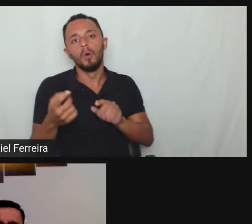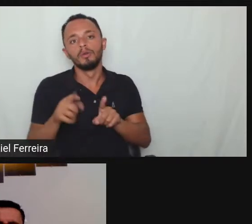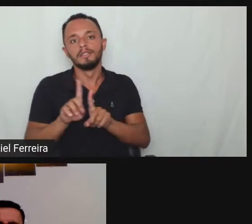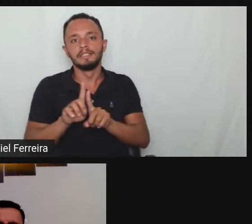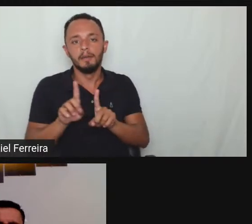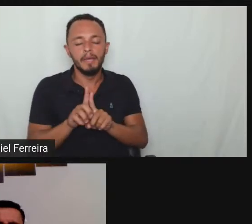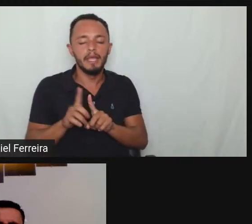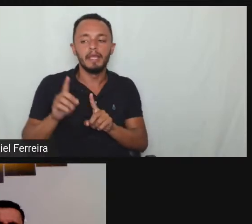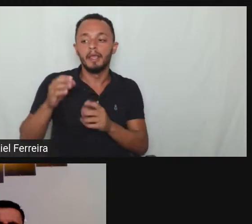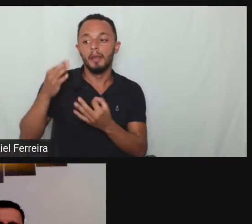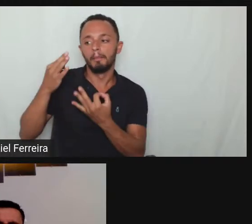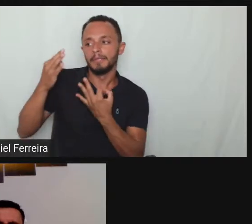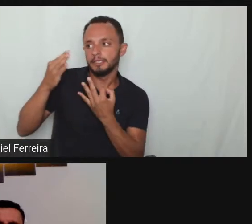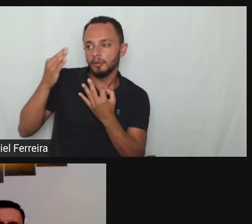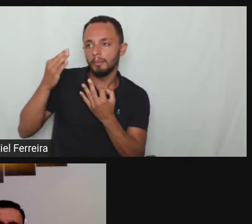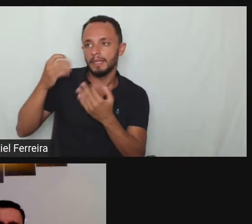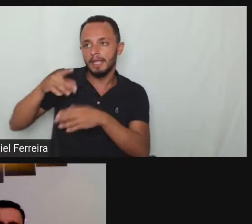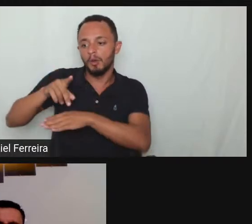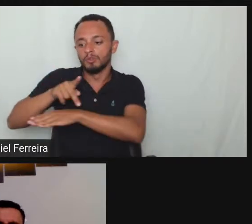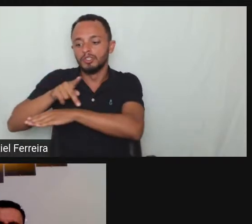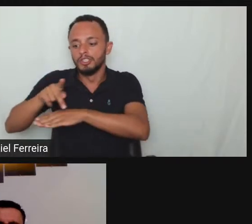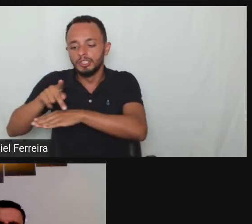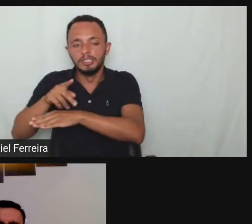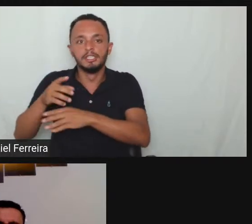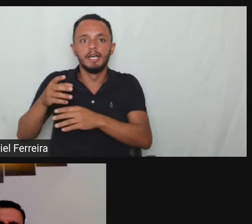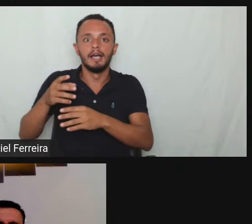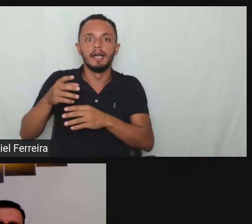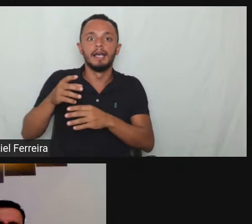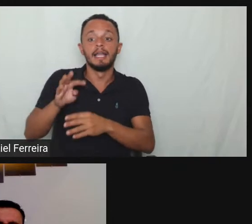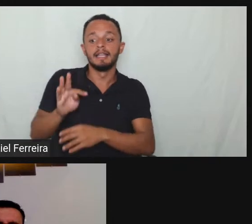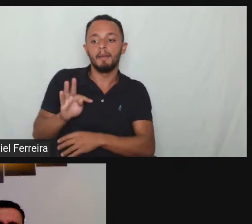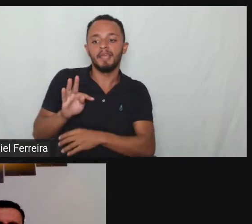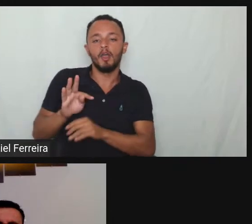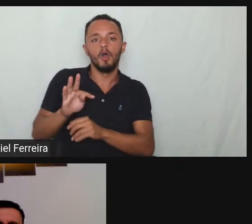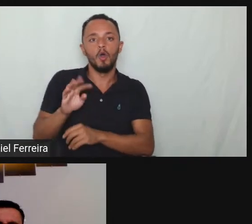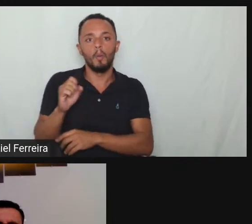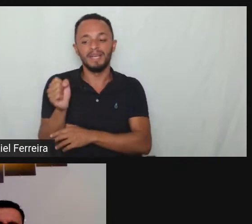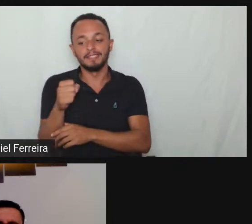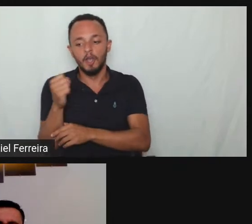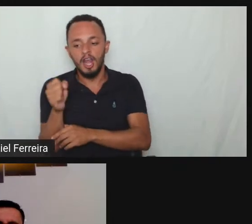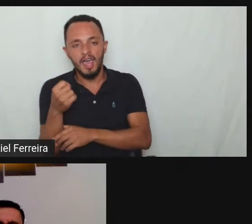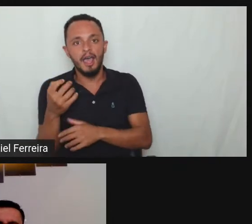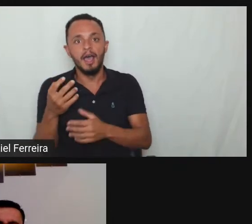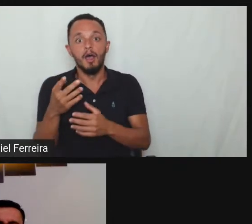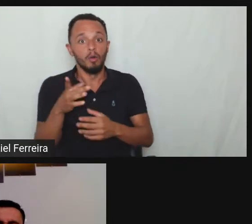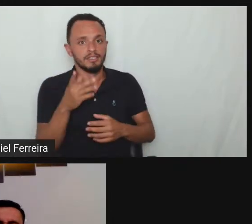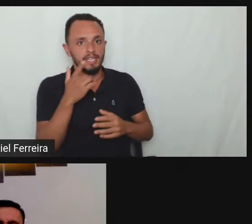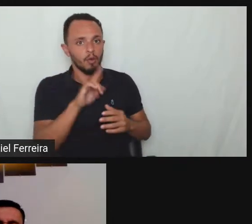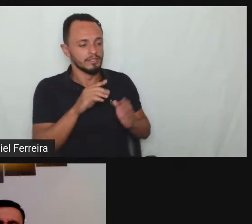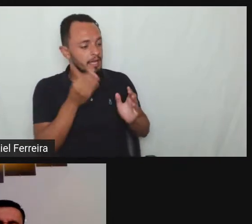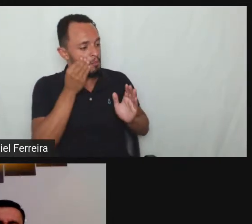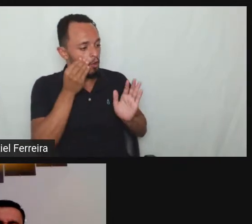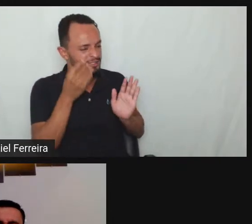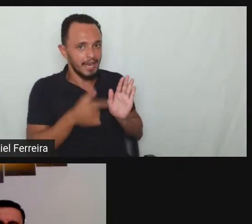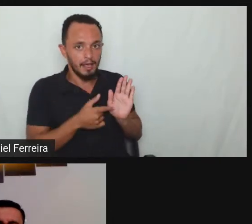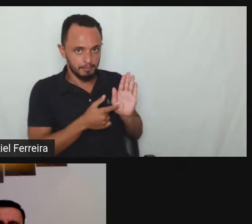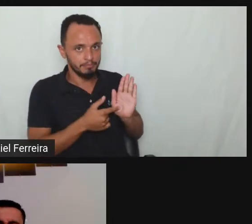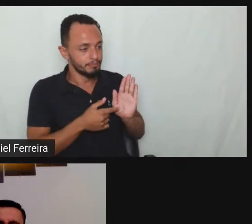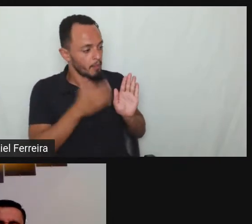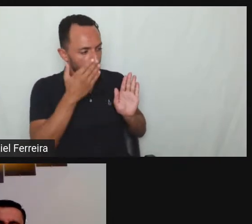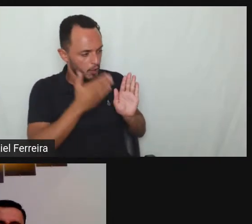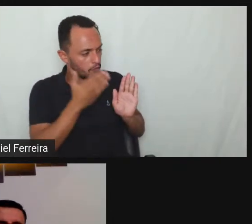psicopedagogia são documentos que podem te ajudar aí na hora de fazer esse vídeo de adaptação tá